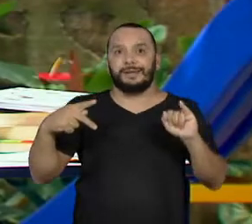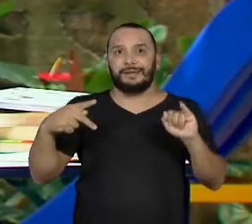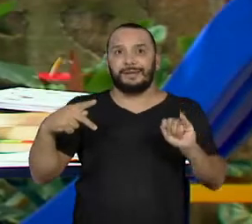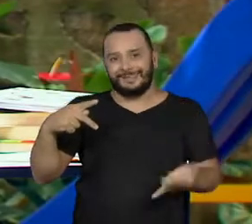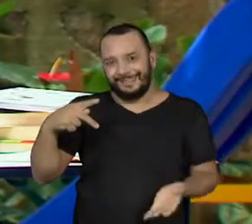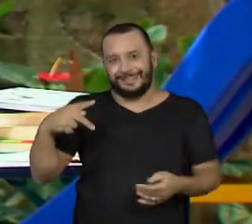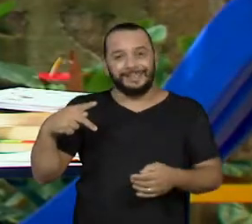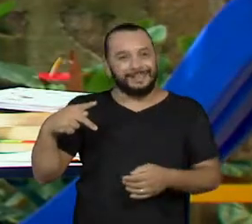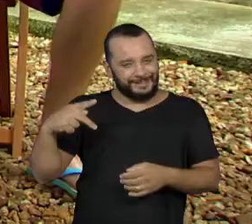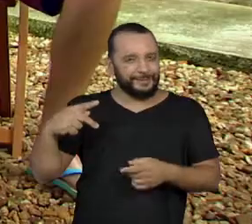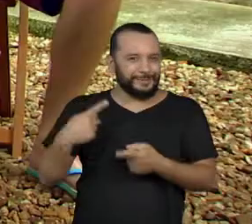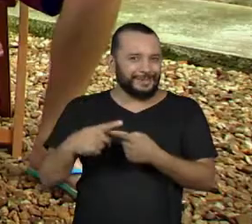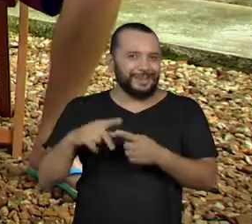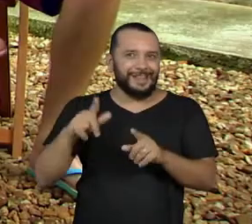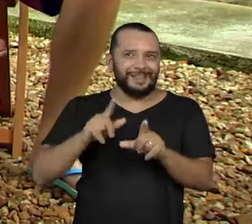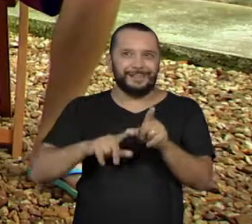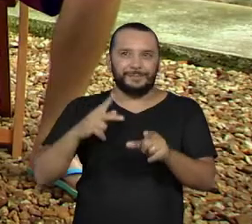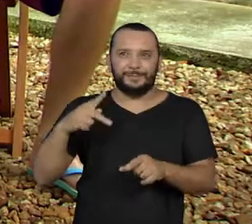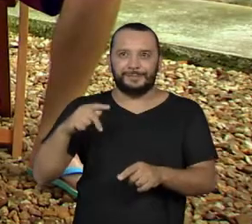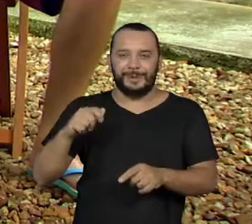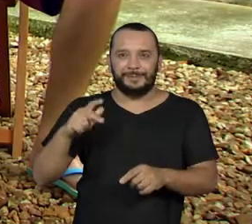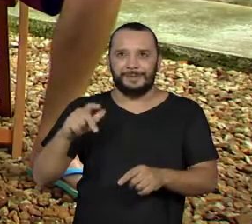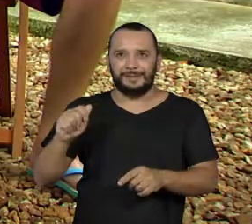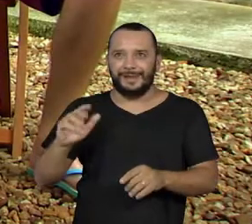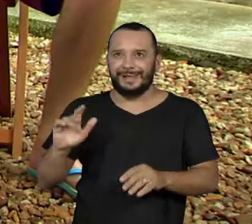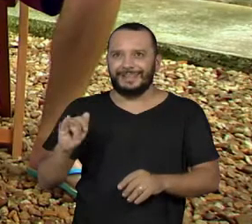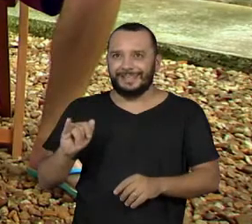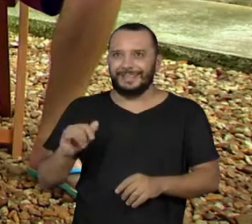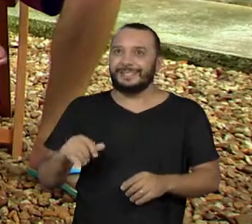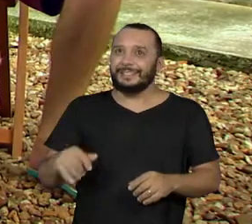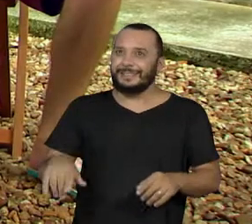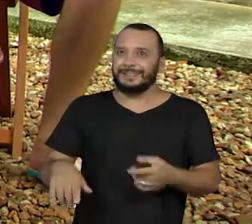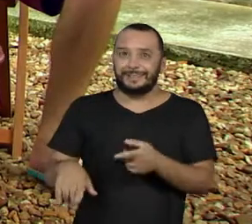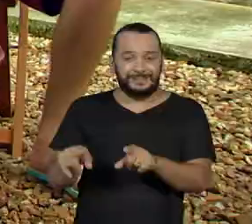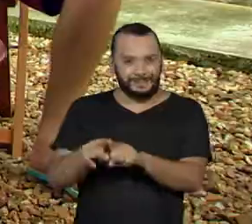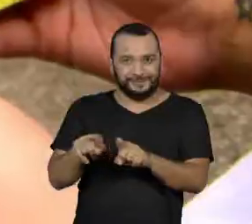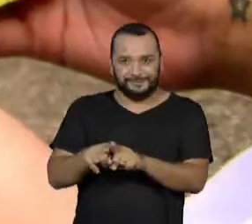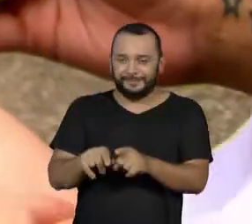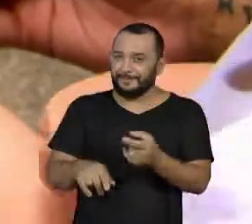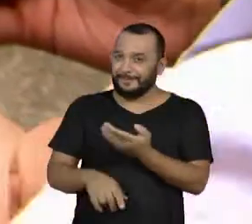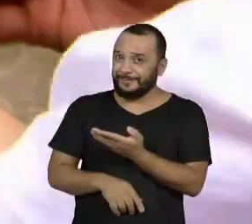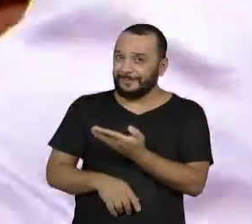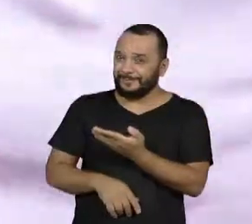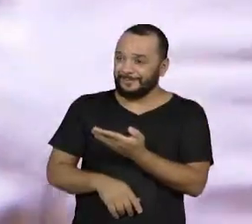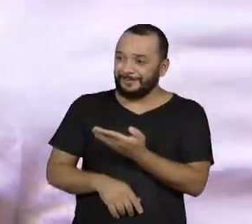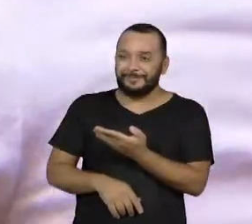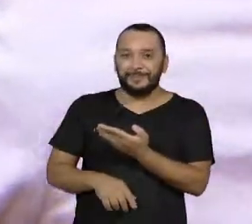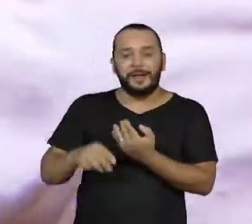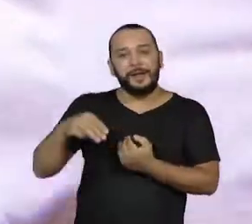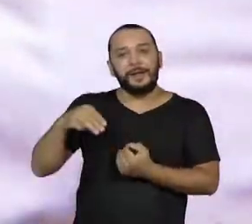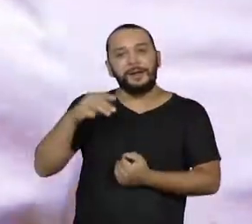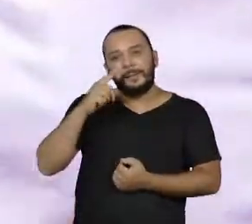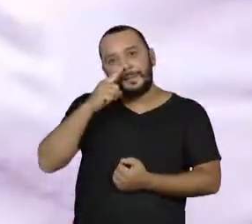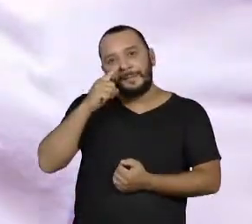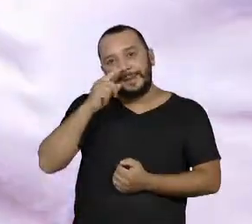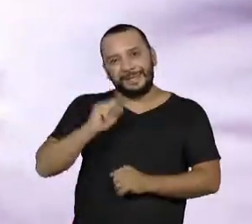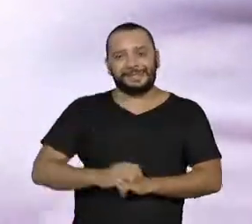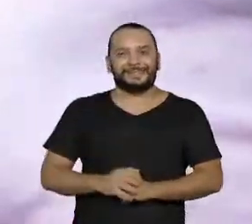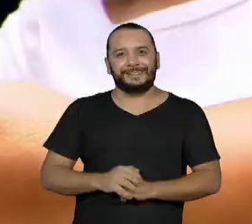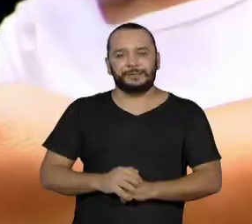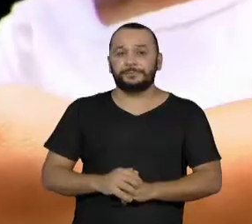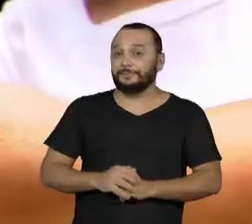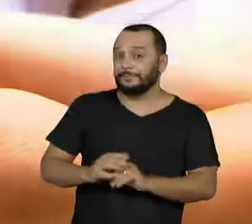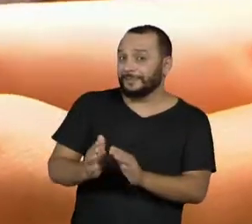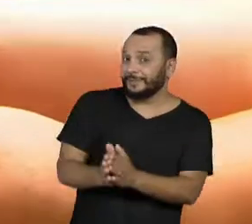aquela é a letra do papai. Então, posso ajudar? Pergunta o senhor Calamarinha. Lugar de livros.